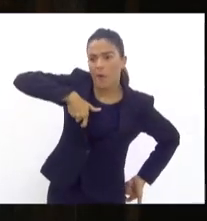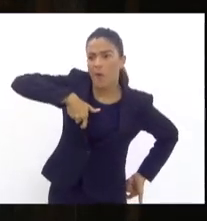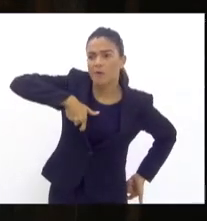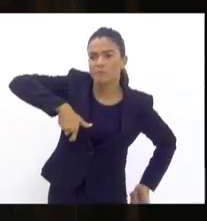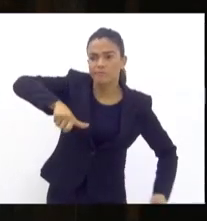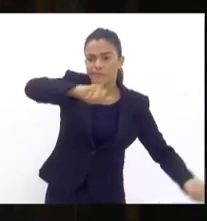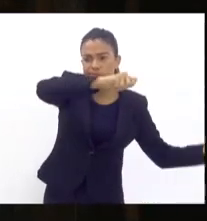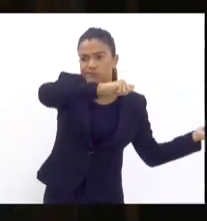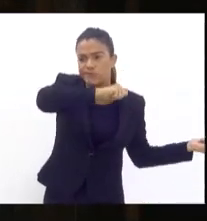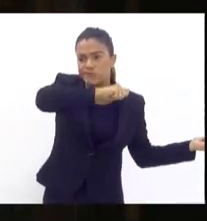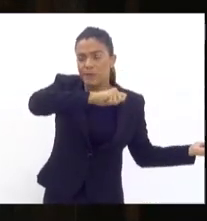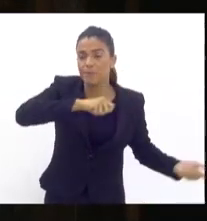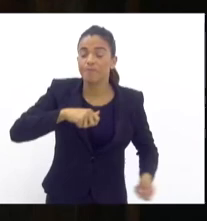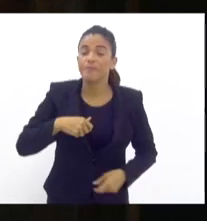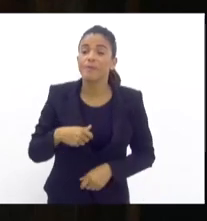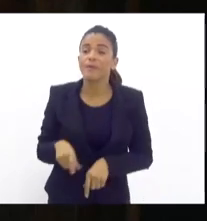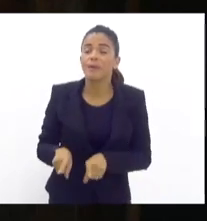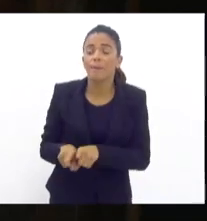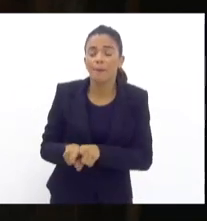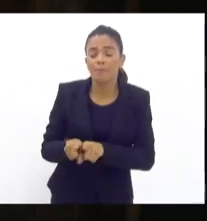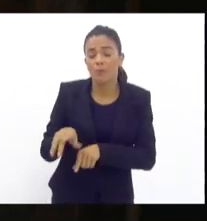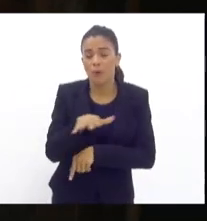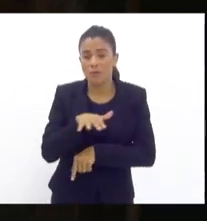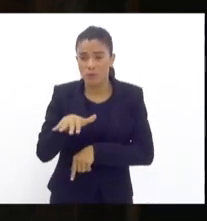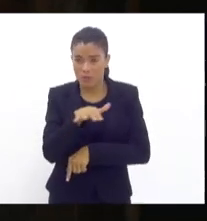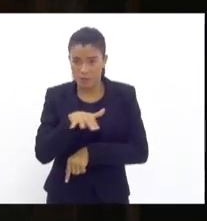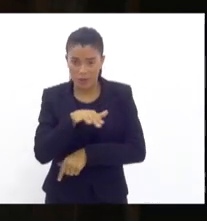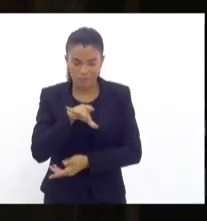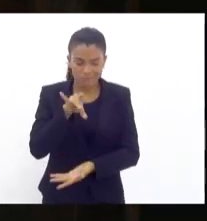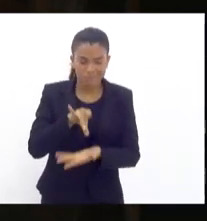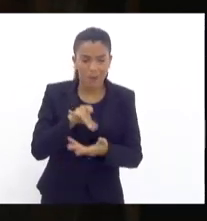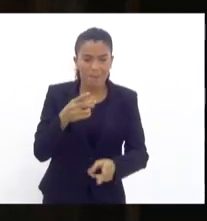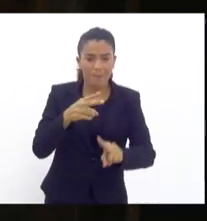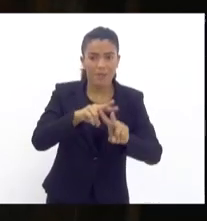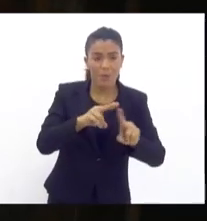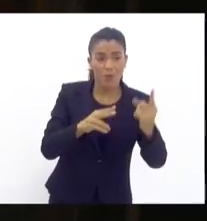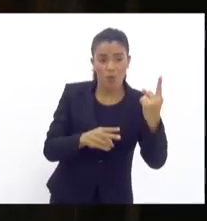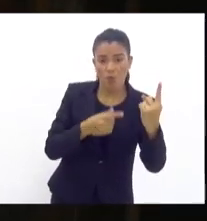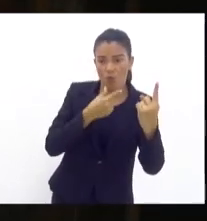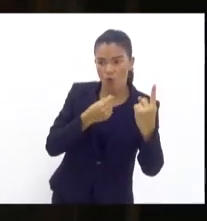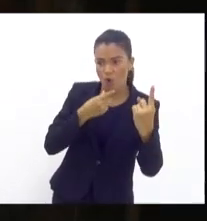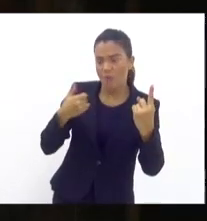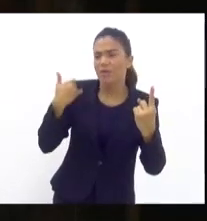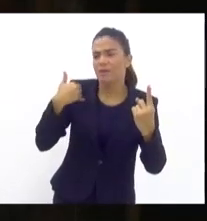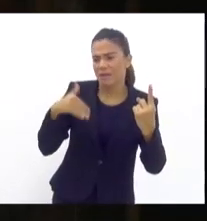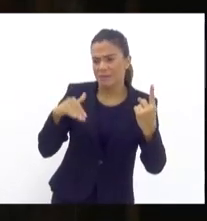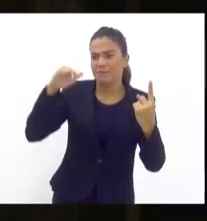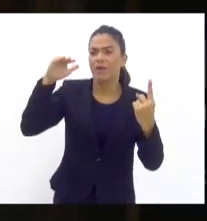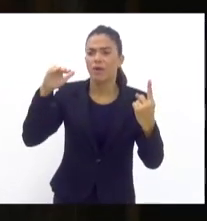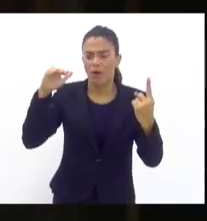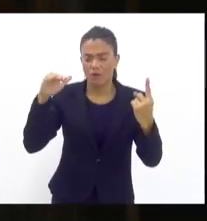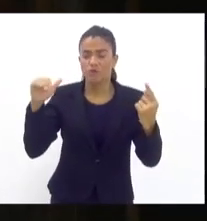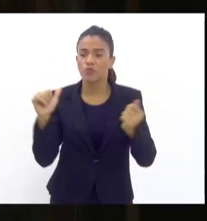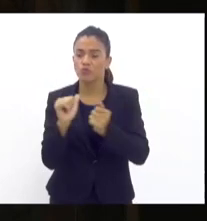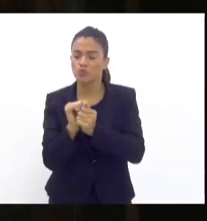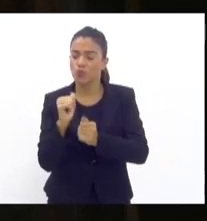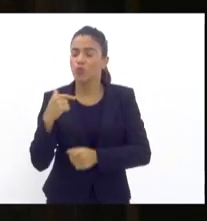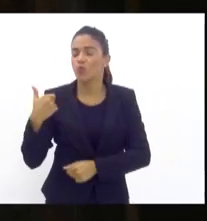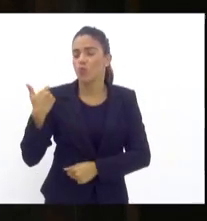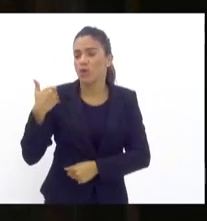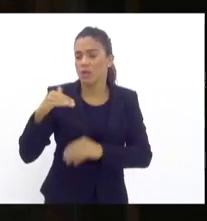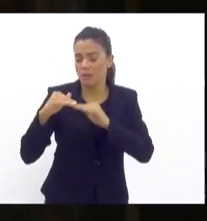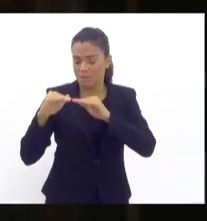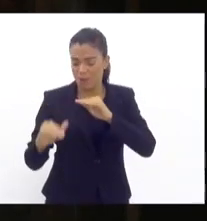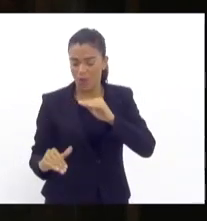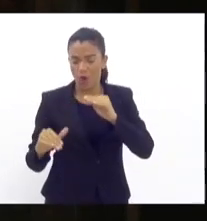Mas vejam, a guisa de exemplo, numa situação dessa concreta, prendemos um homem maior de idade, juntamente com o menor, em janeiro,